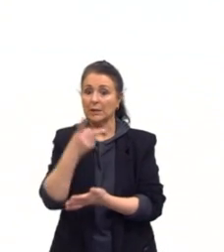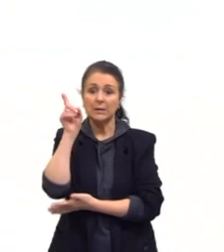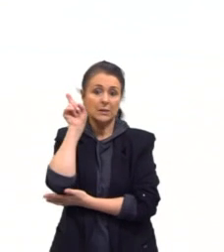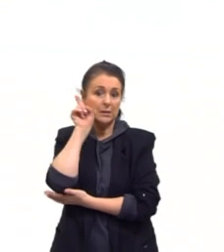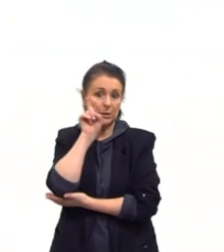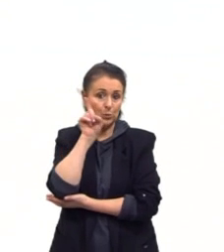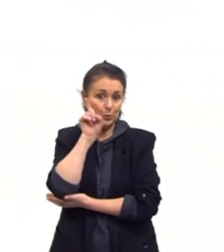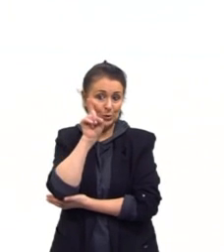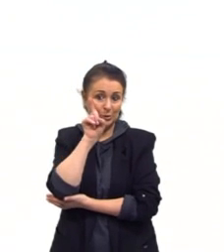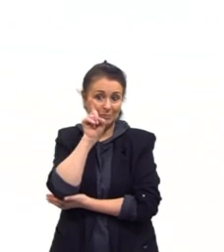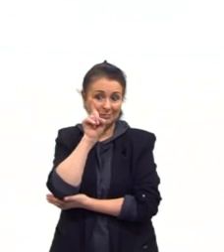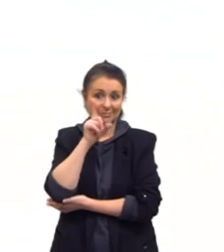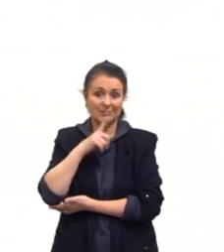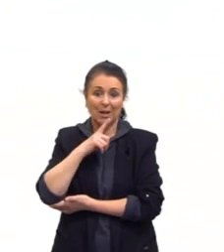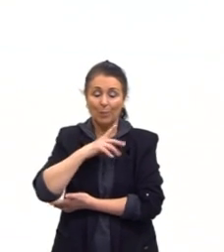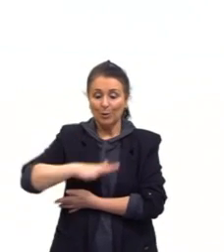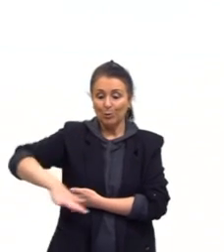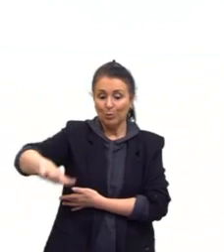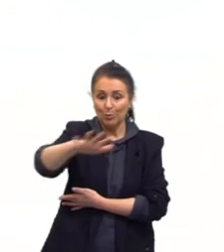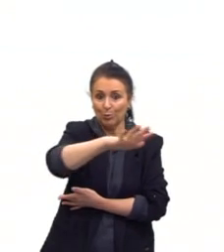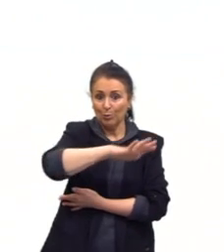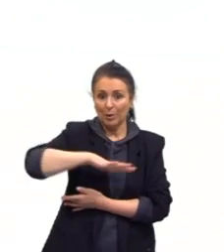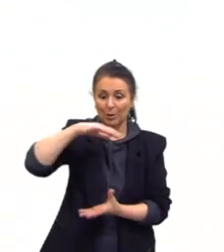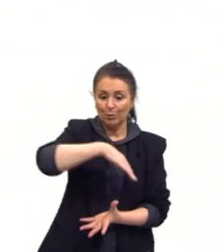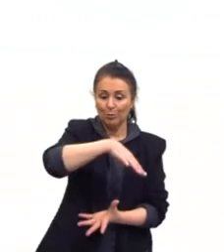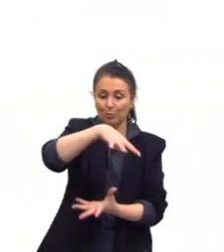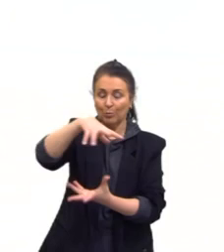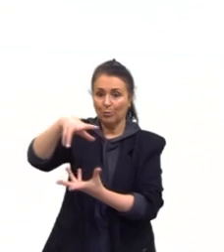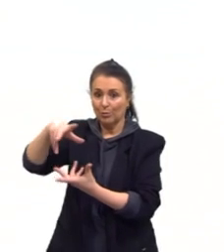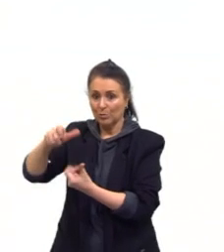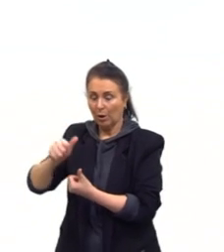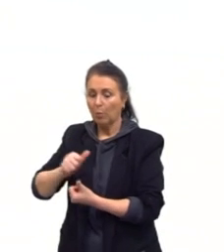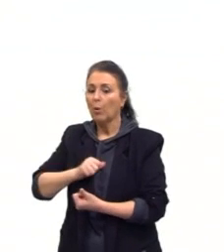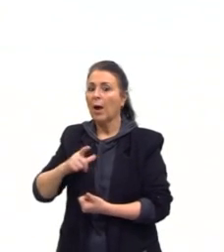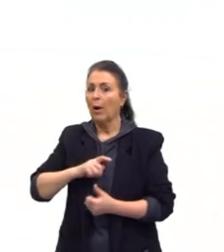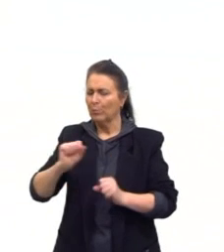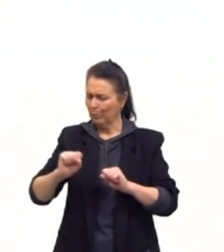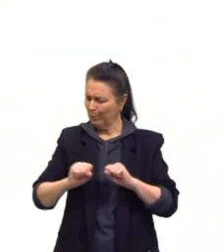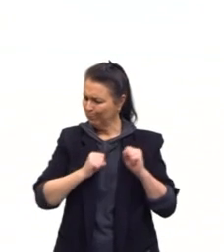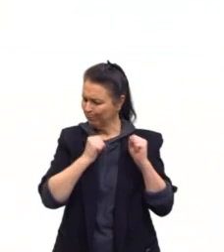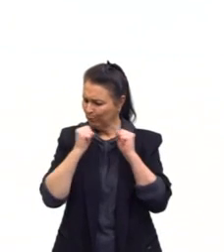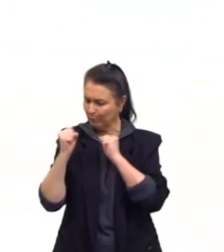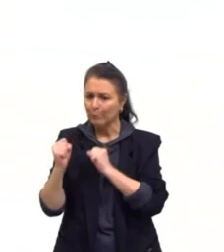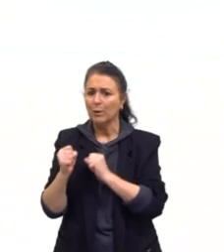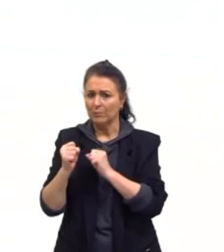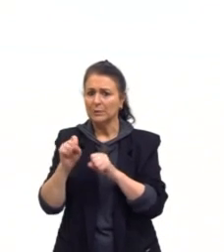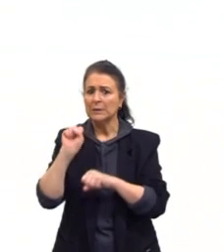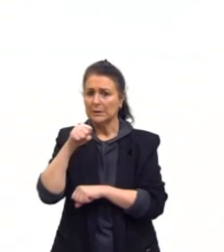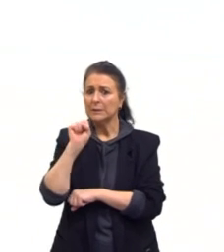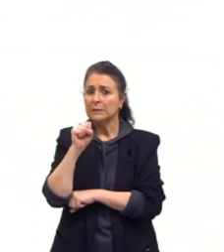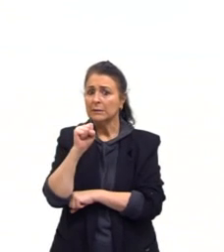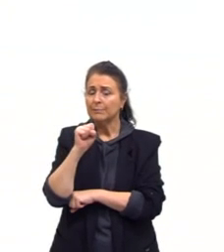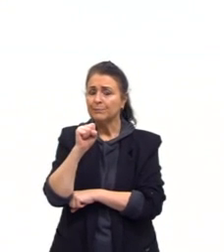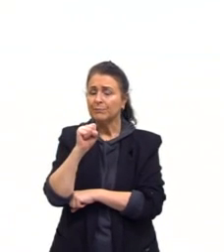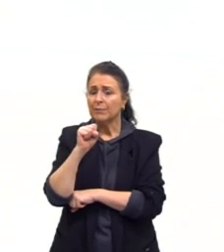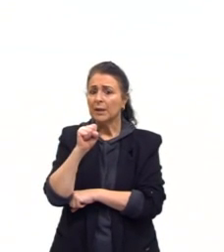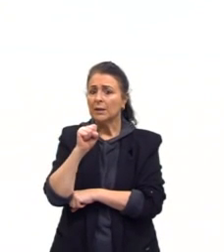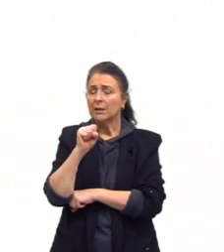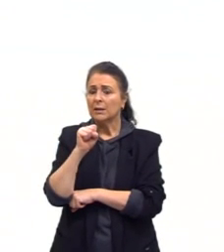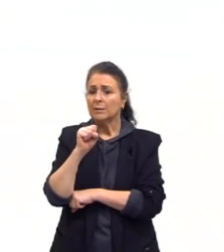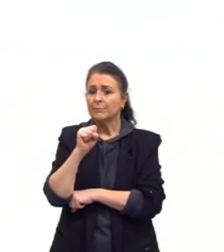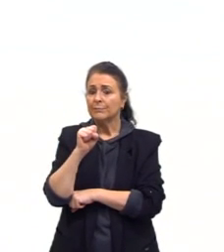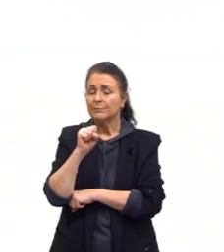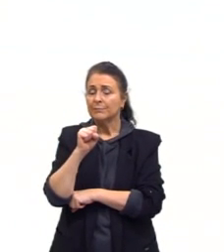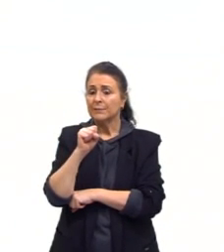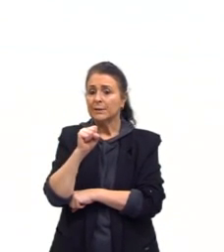entram no mercado internacional, entra como grande potência, também vai fazer as suas questões